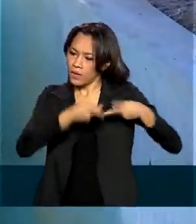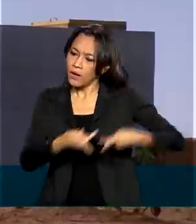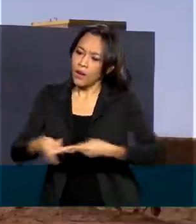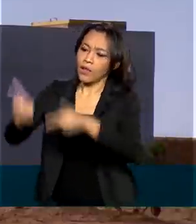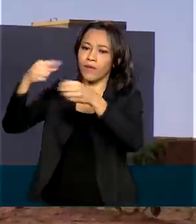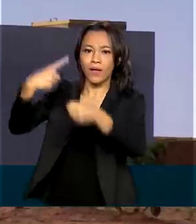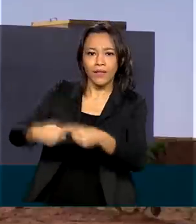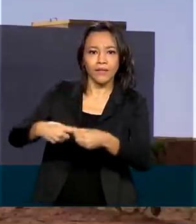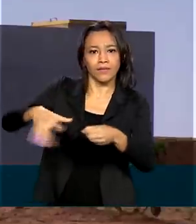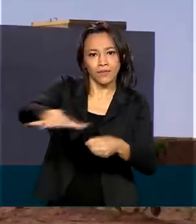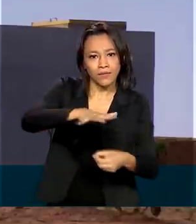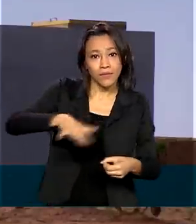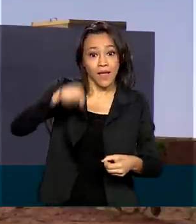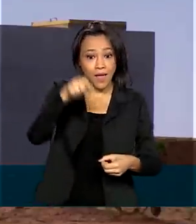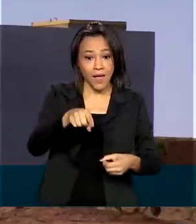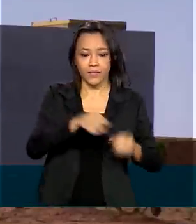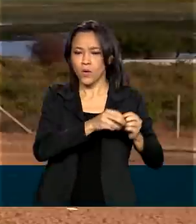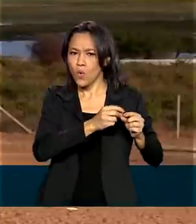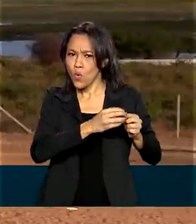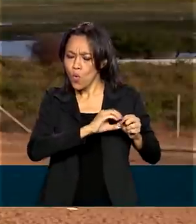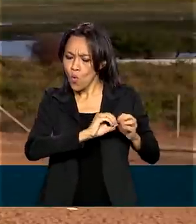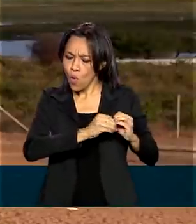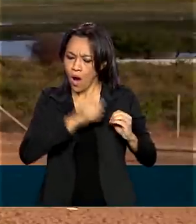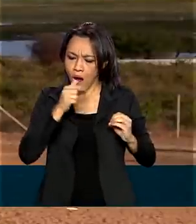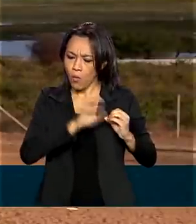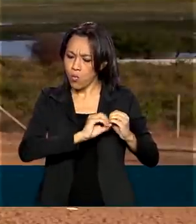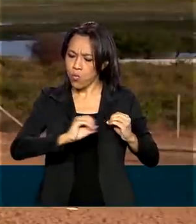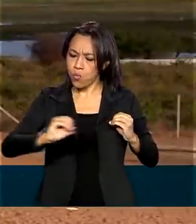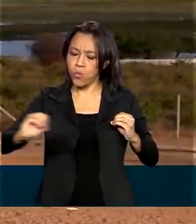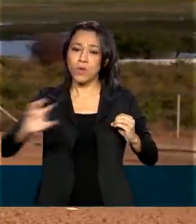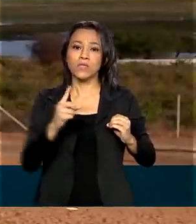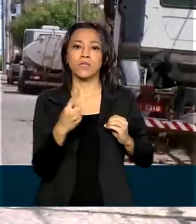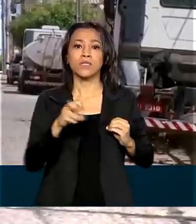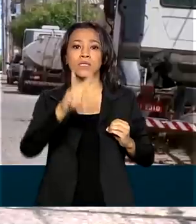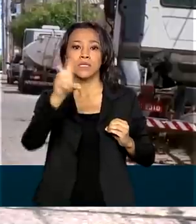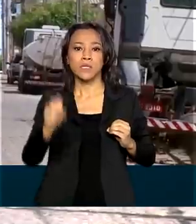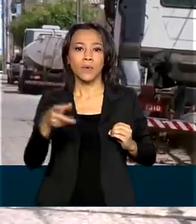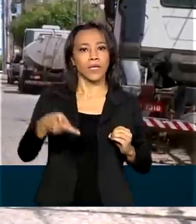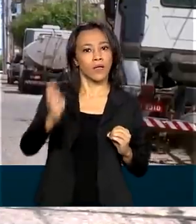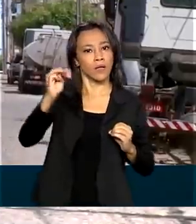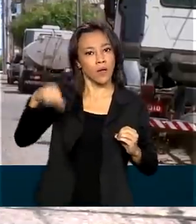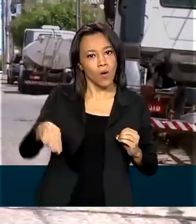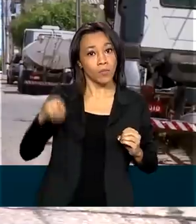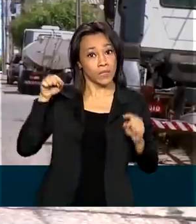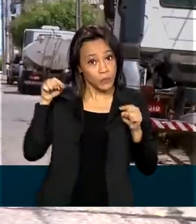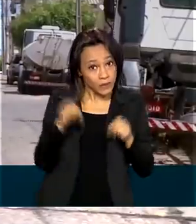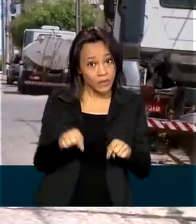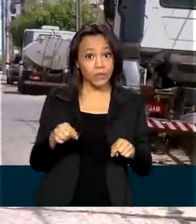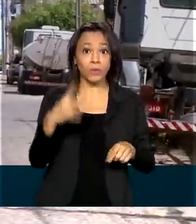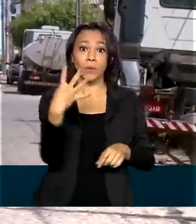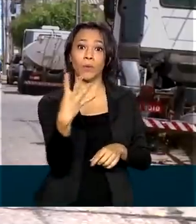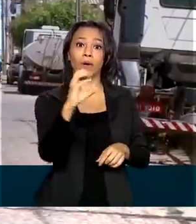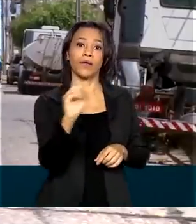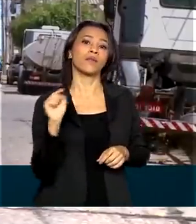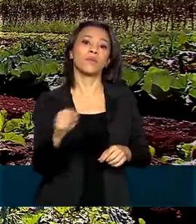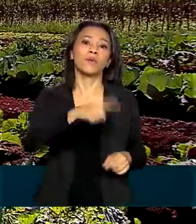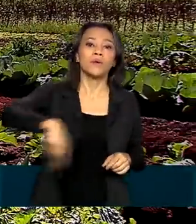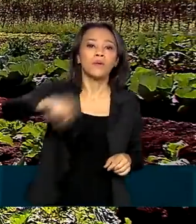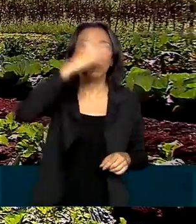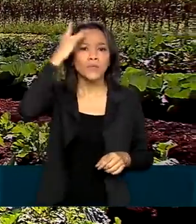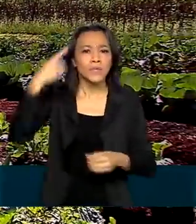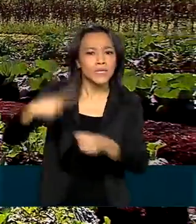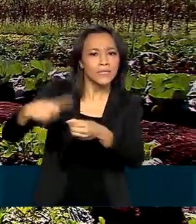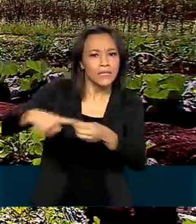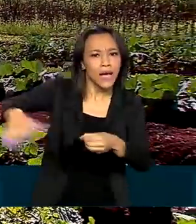município. A adutora percorre ao todo 150 quilômetros. E com isso, 40 mil pessoas da cidade